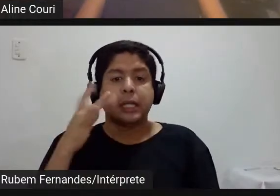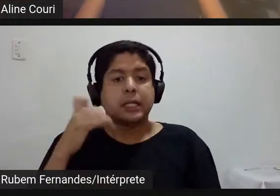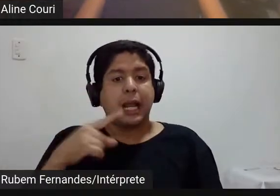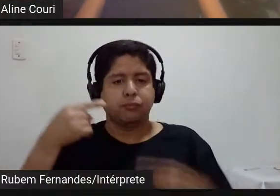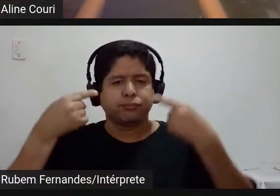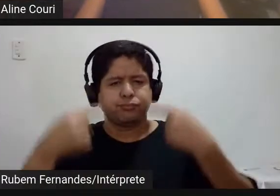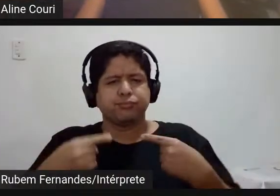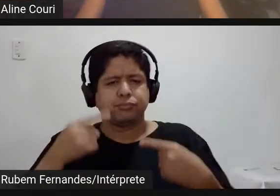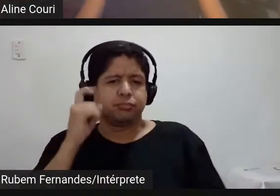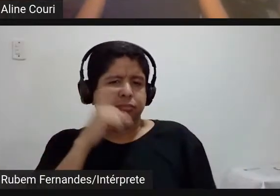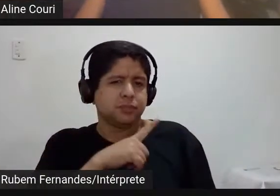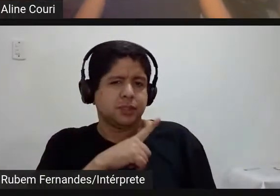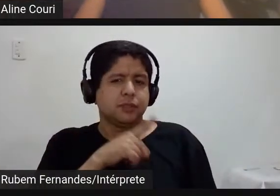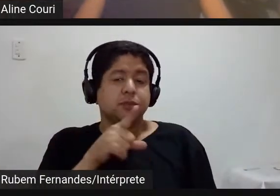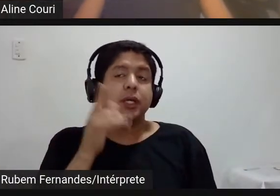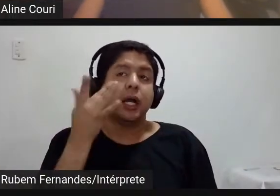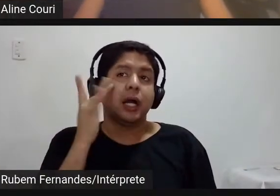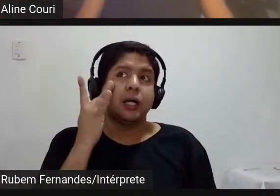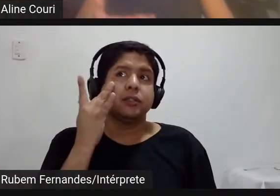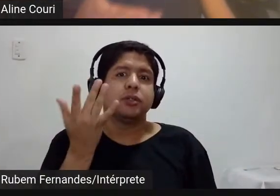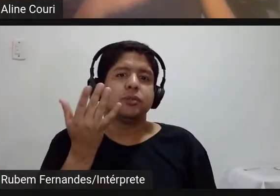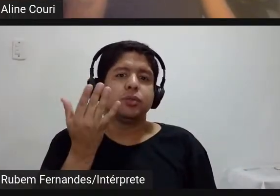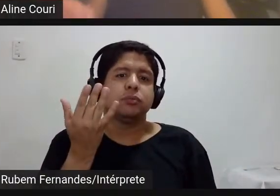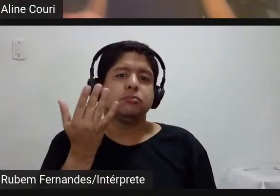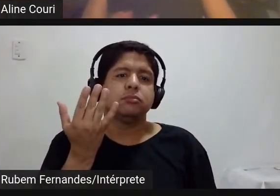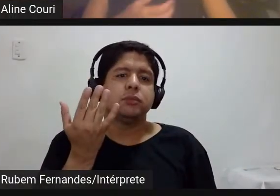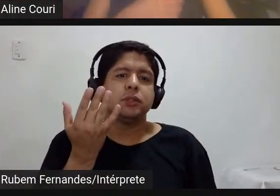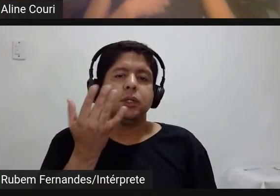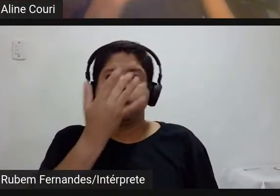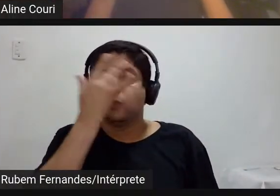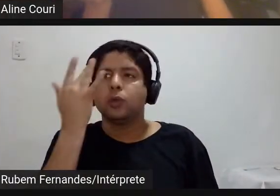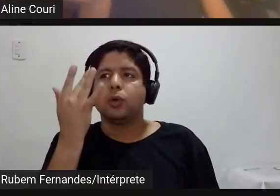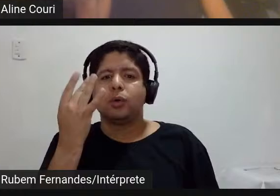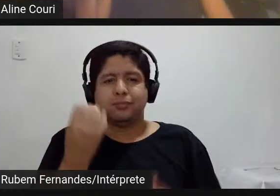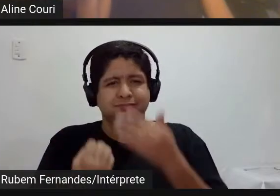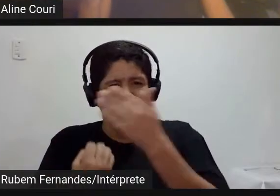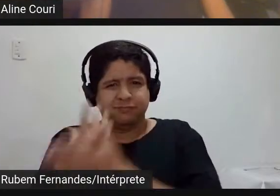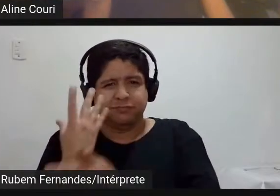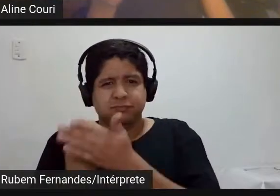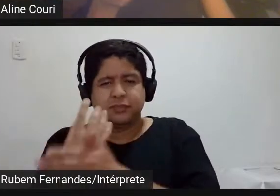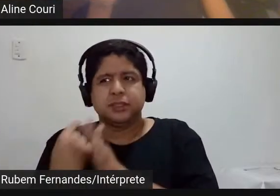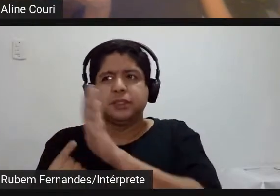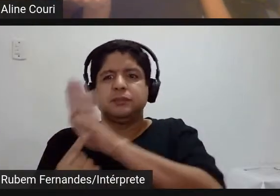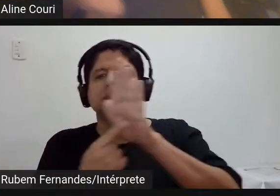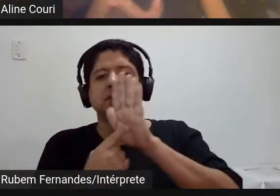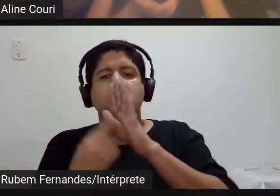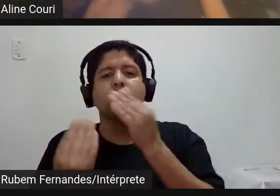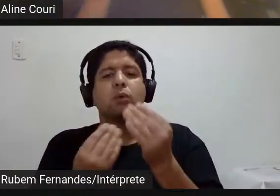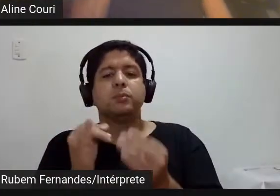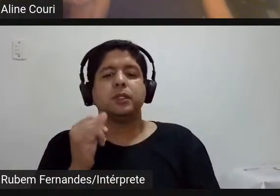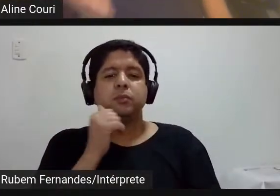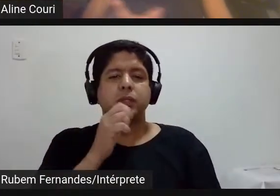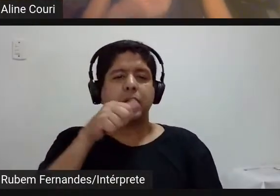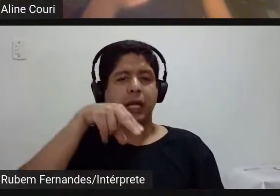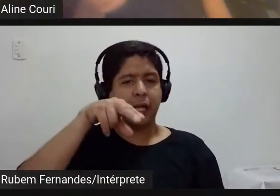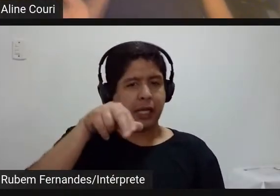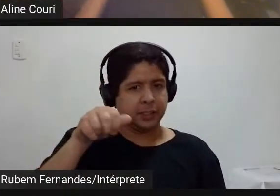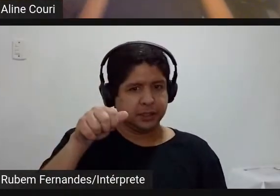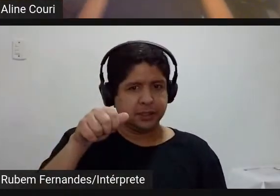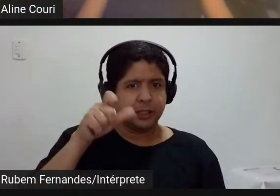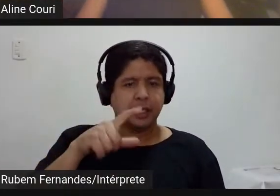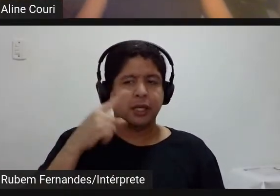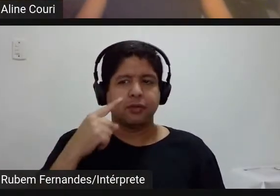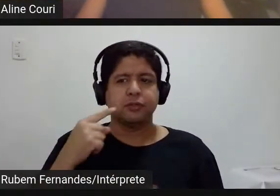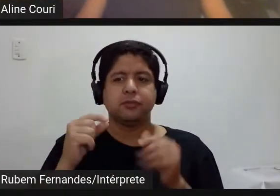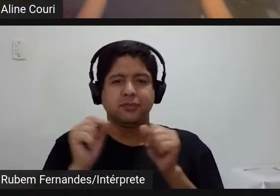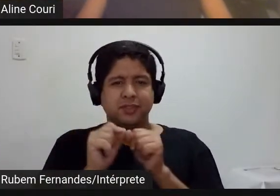assim como que o artista materializa né se a obra de arte da Ana é quase um urbanismo né de fazer um novo